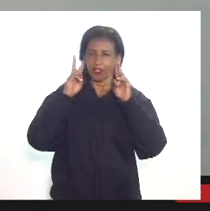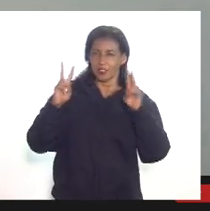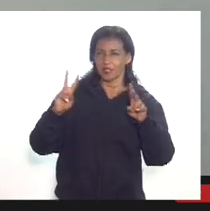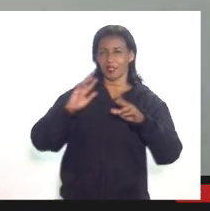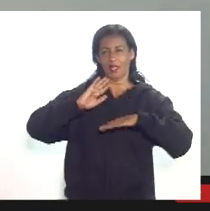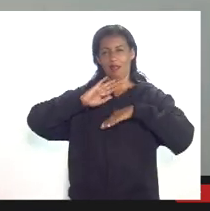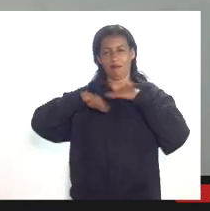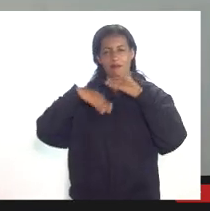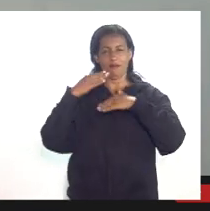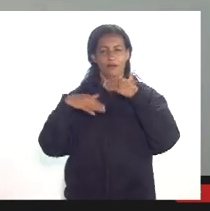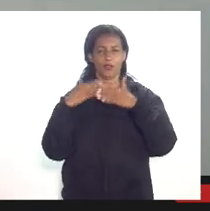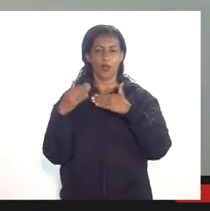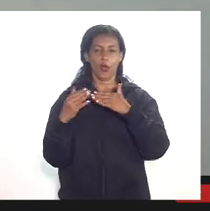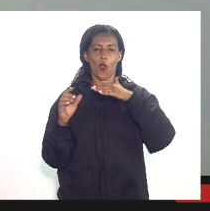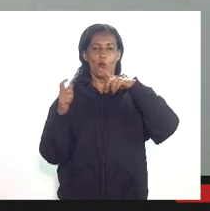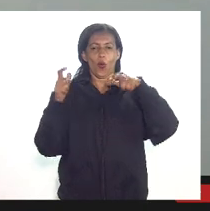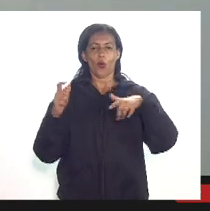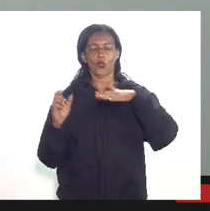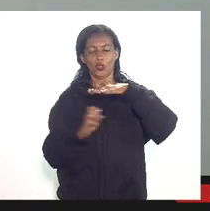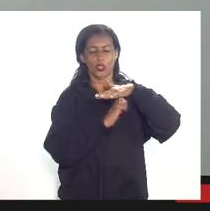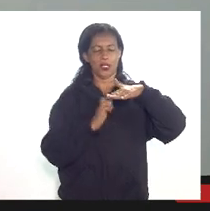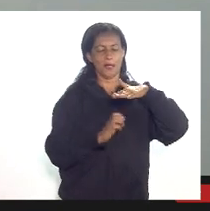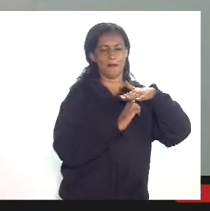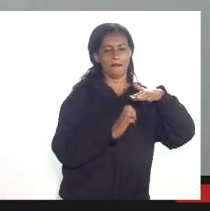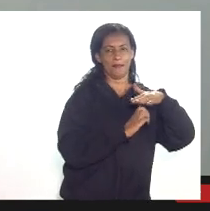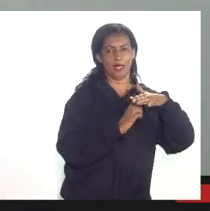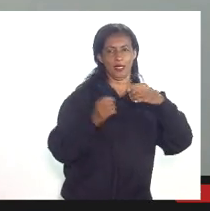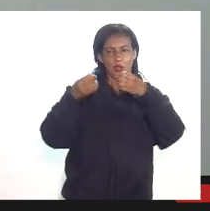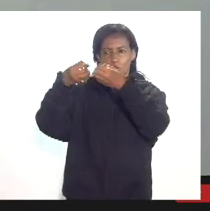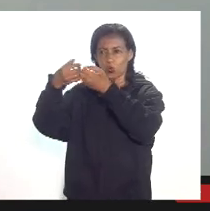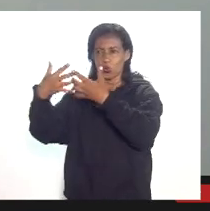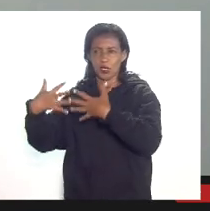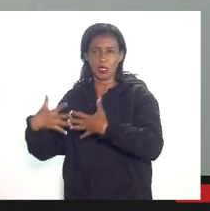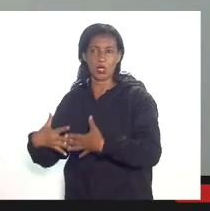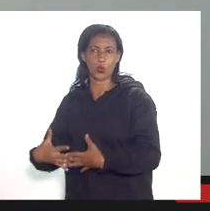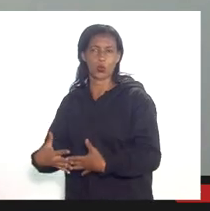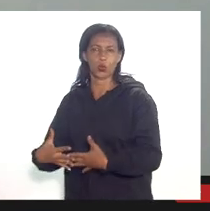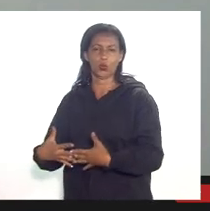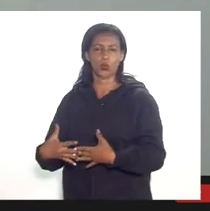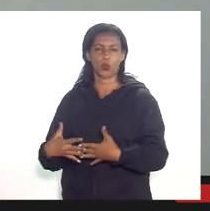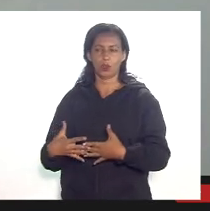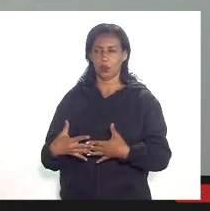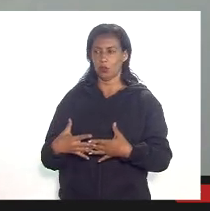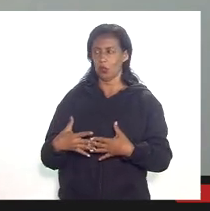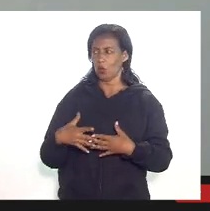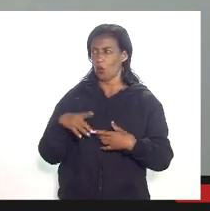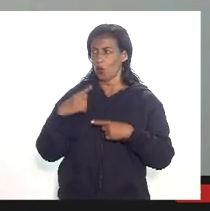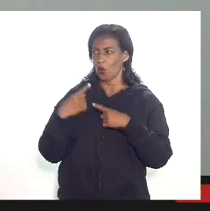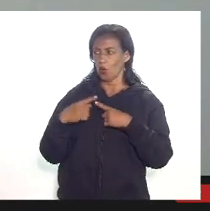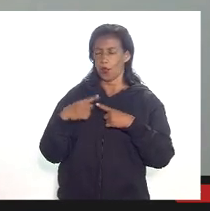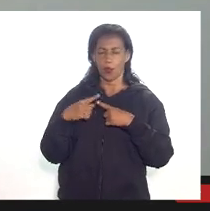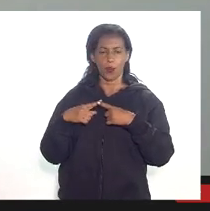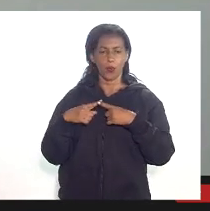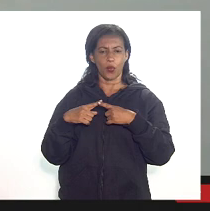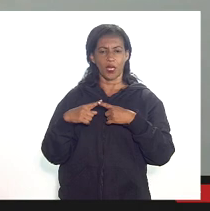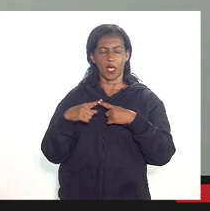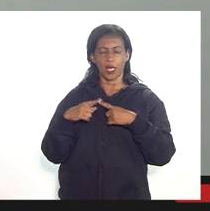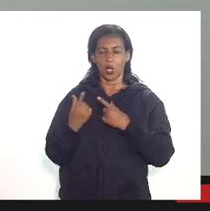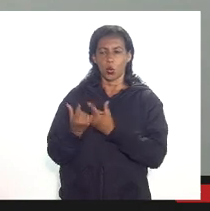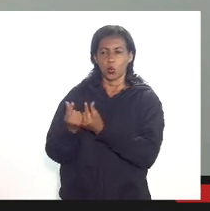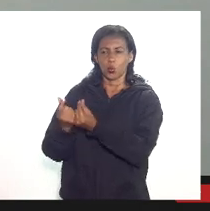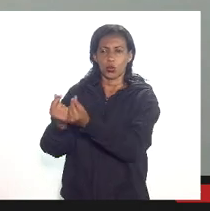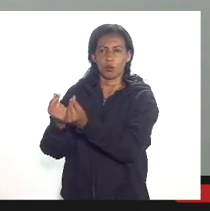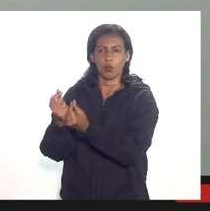tact onde as empresas não se deduzam no futuro da parte do repetro por que não fazer o canal tributário exatamente o foi feito no PCMS